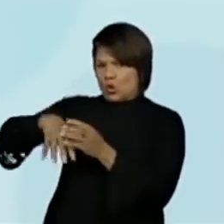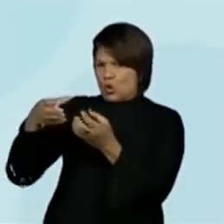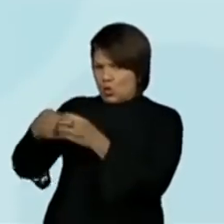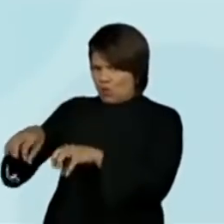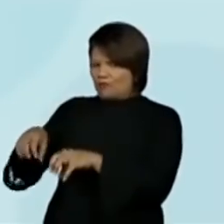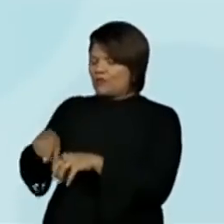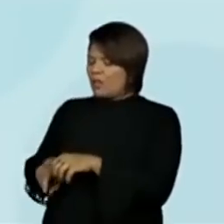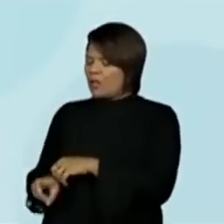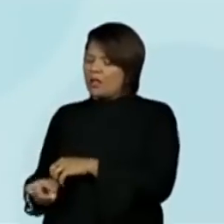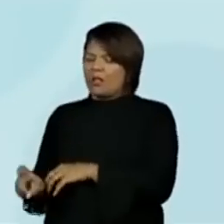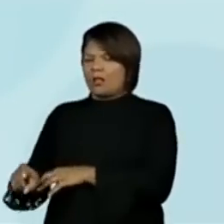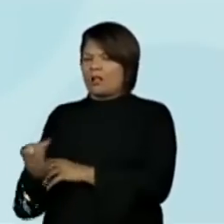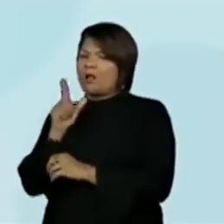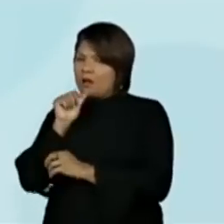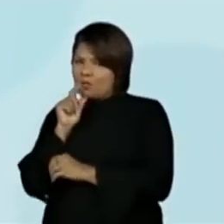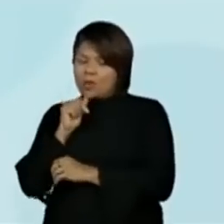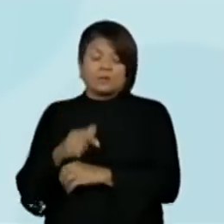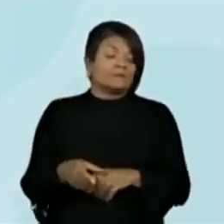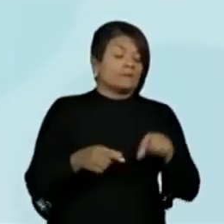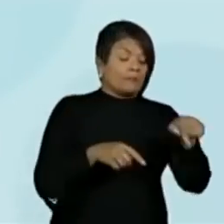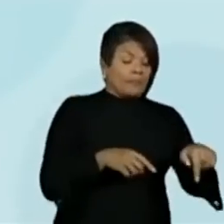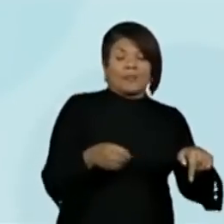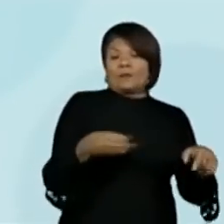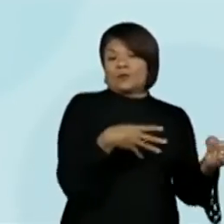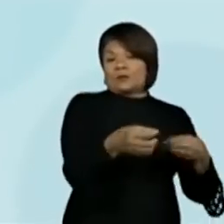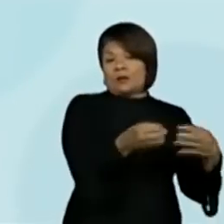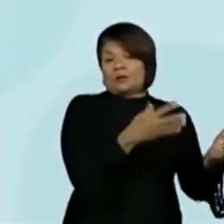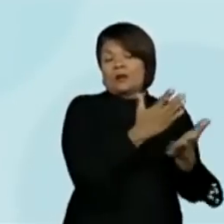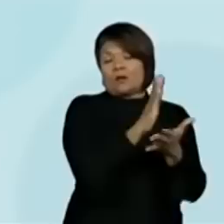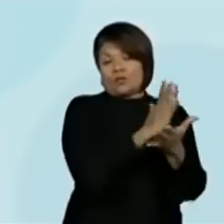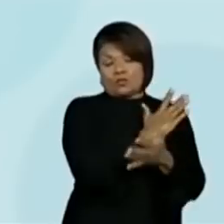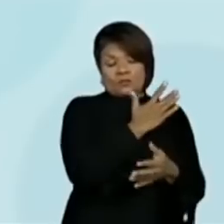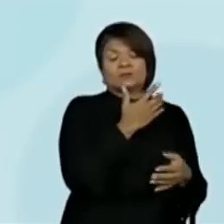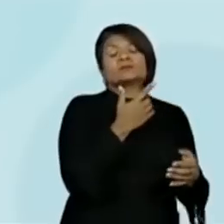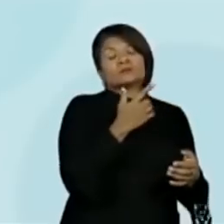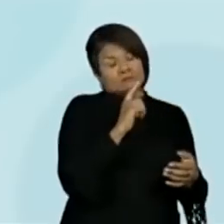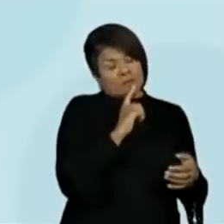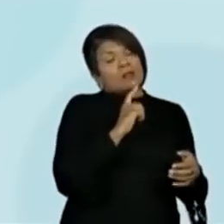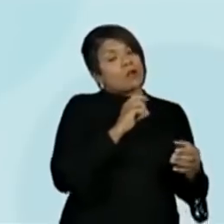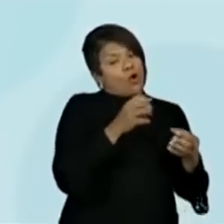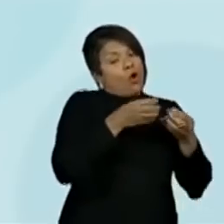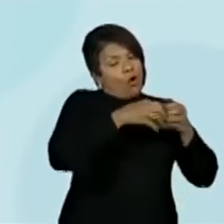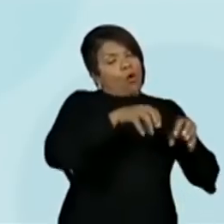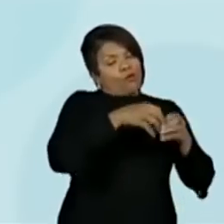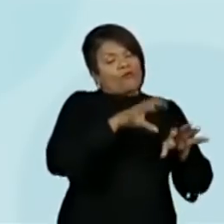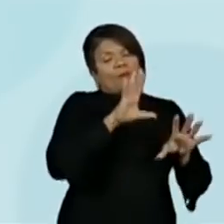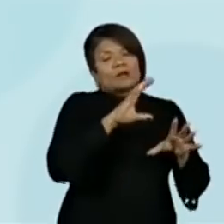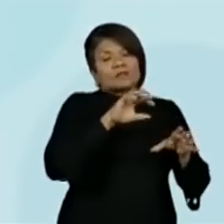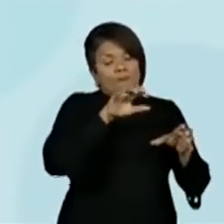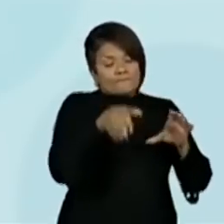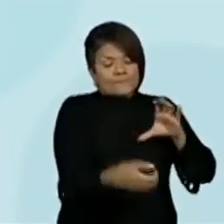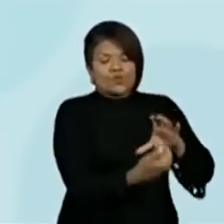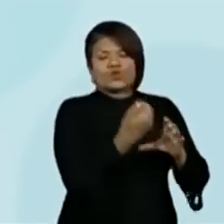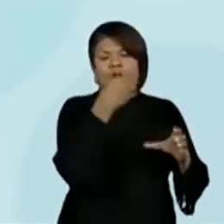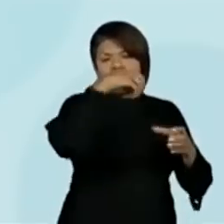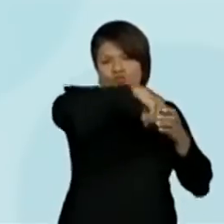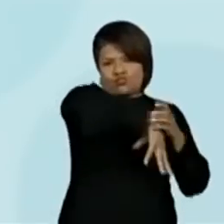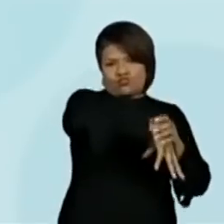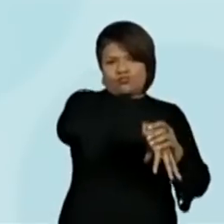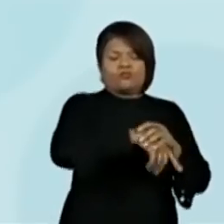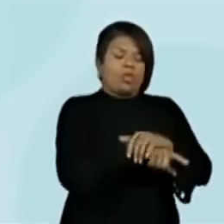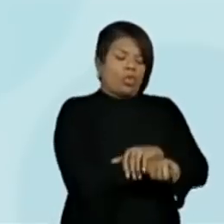aquáticas. E o segundo grupo das modernas, algumas põe ovos dentro de buracos e os filhotes ficam até a